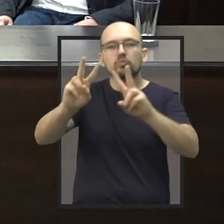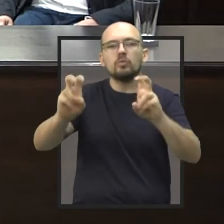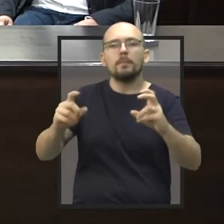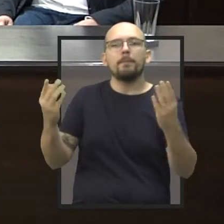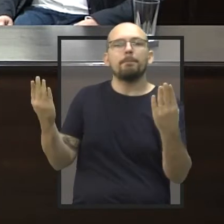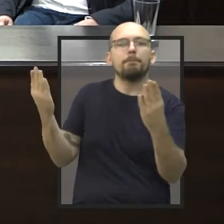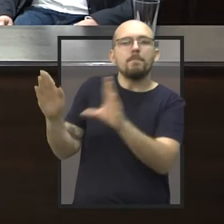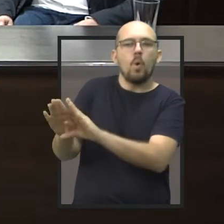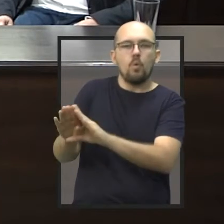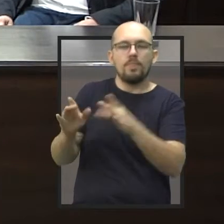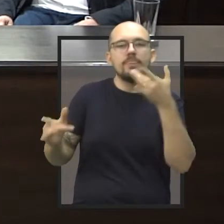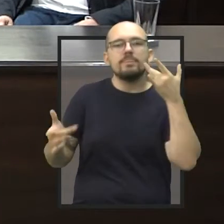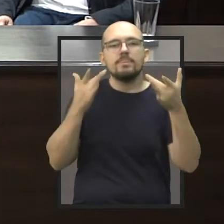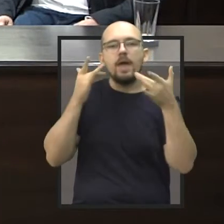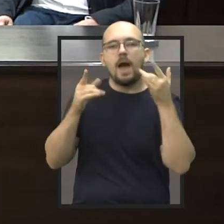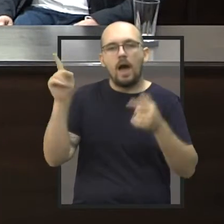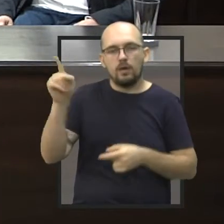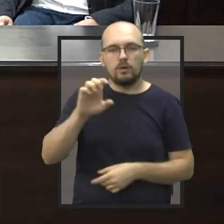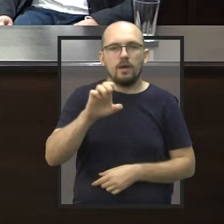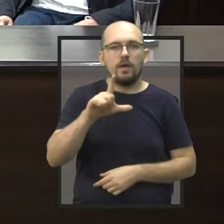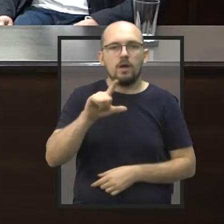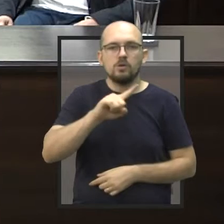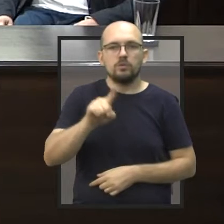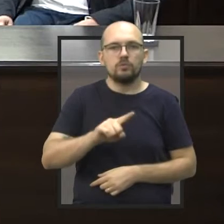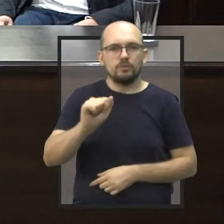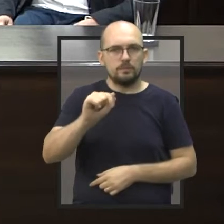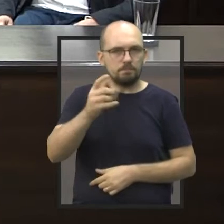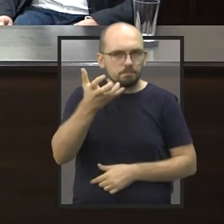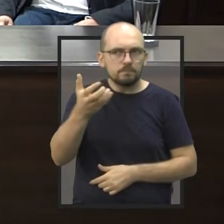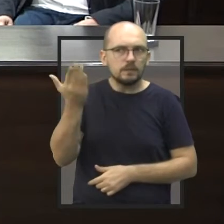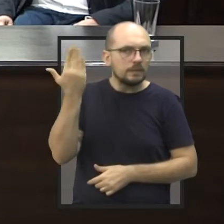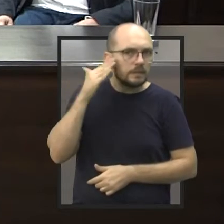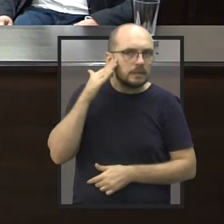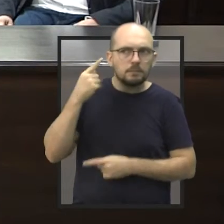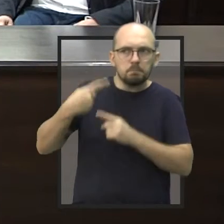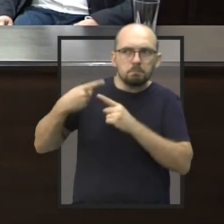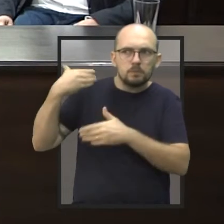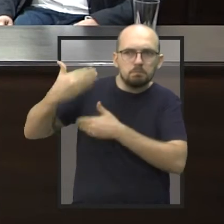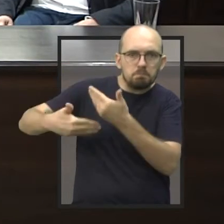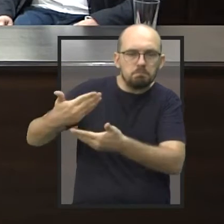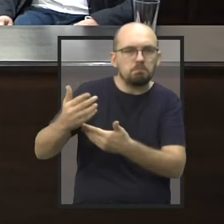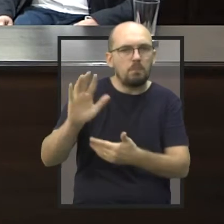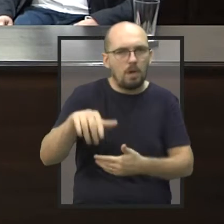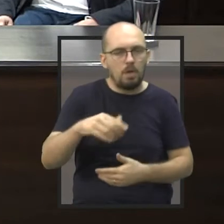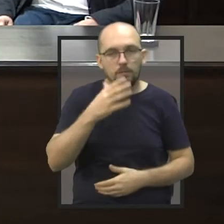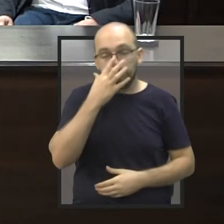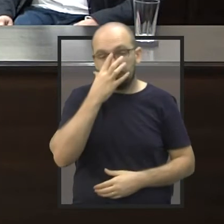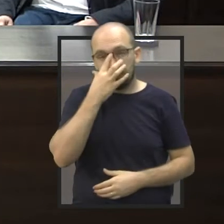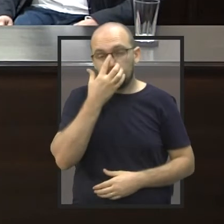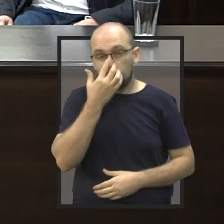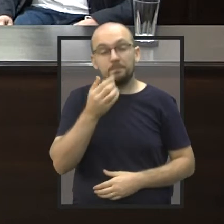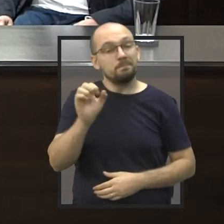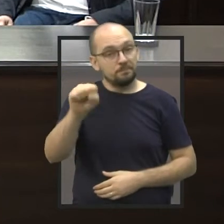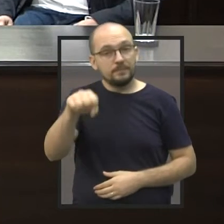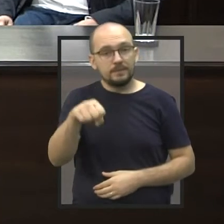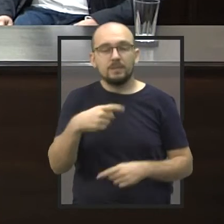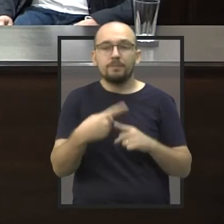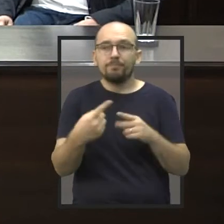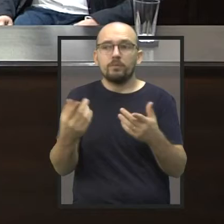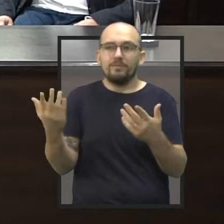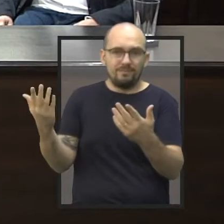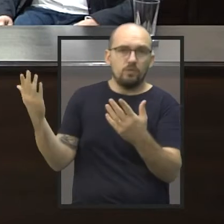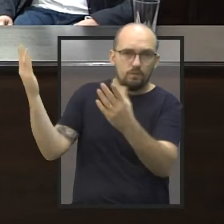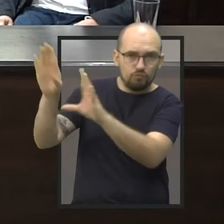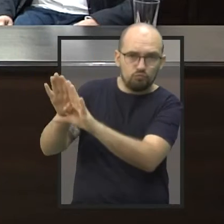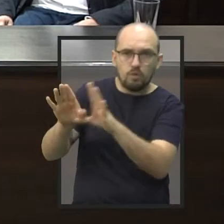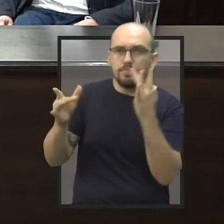teatro, Elza Munerato. O objetivo do senhor é entender esse processo? Isso, porque, no fim, a cidade ficou sem um espaço